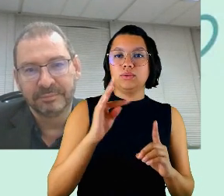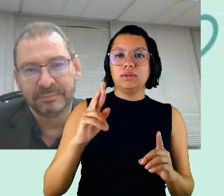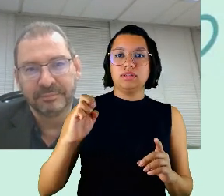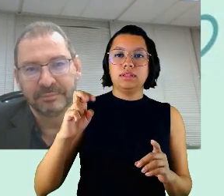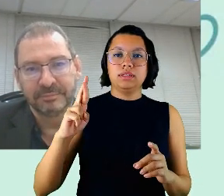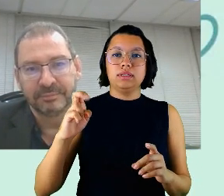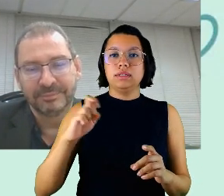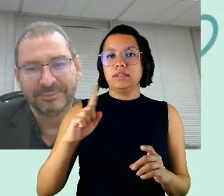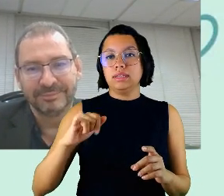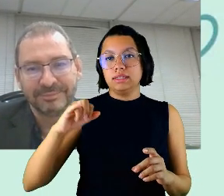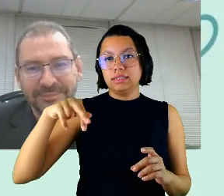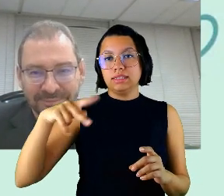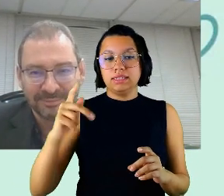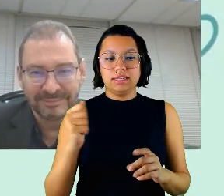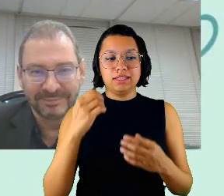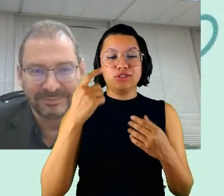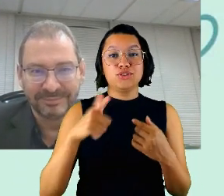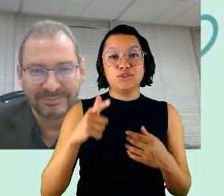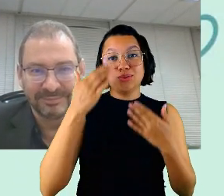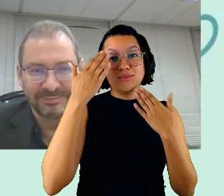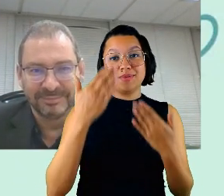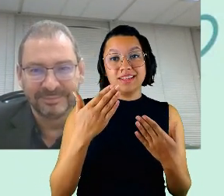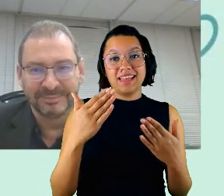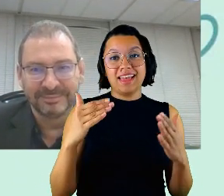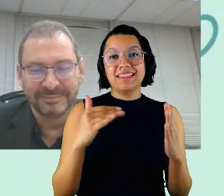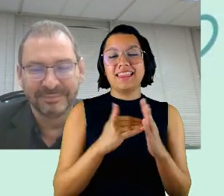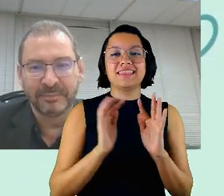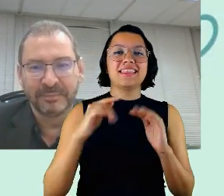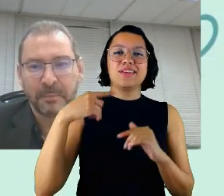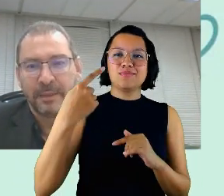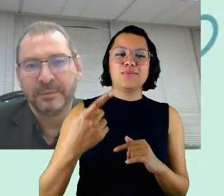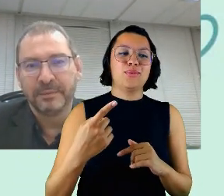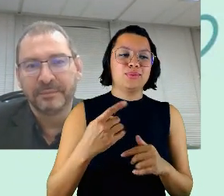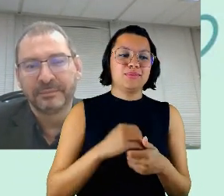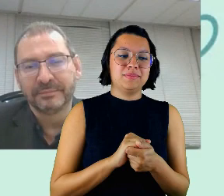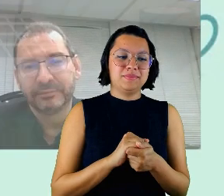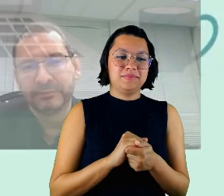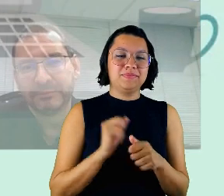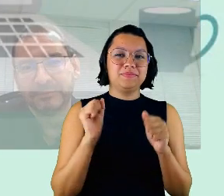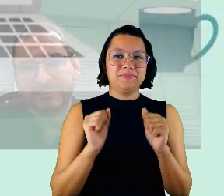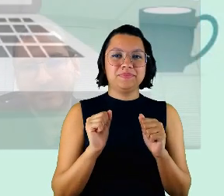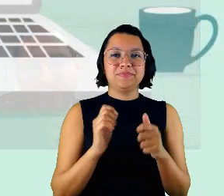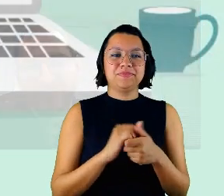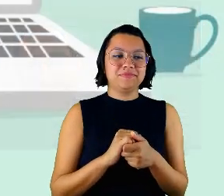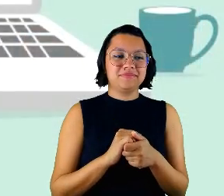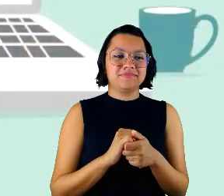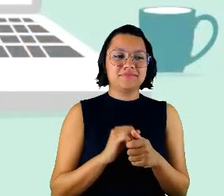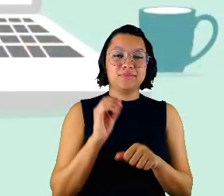professora Gardênia e até a próxima espero até a próxima até a próxima se cuidem